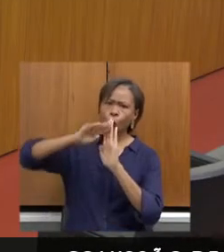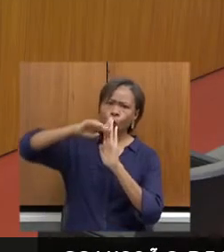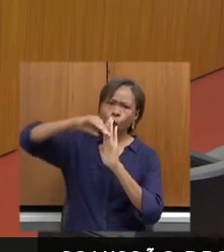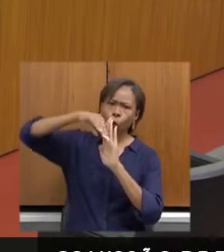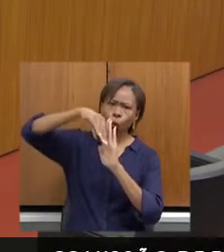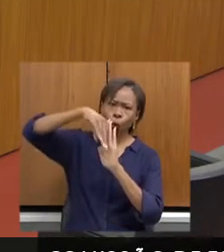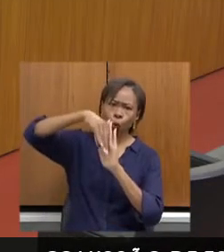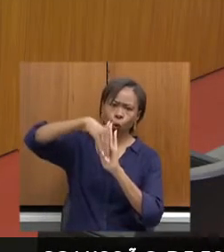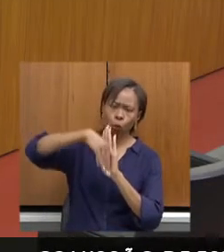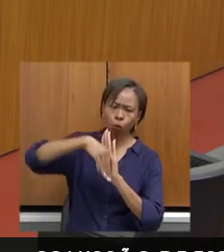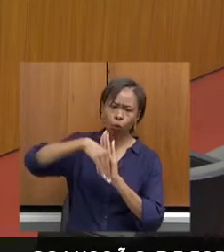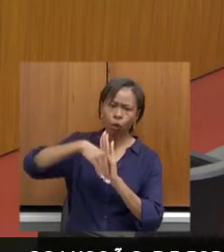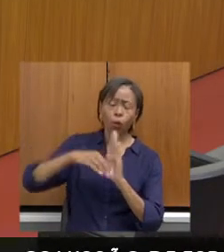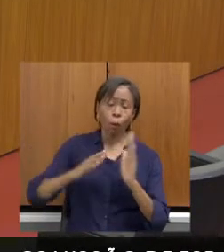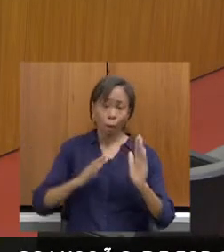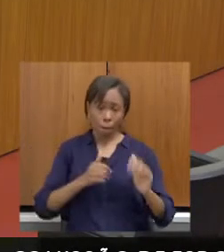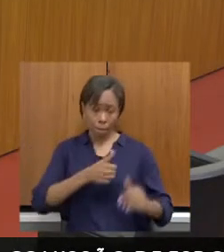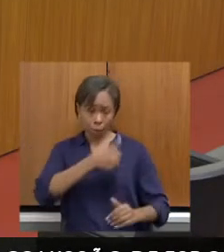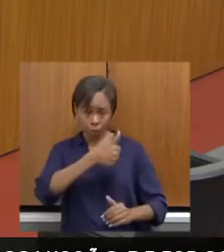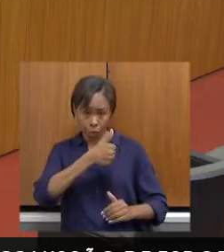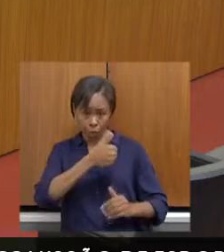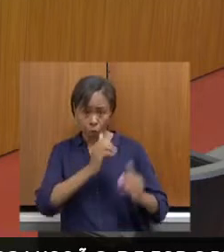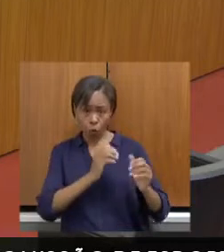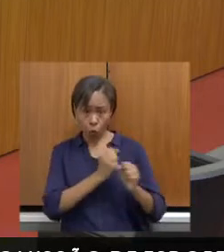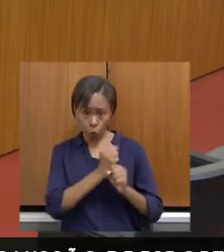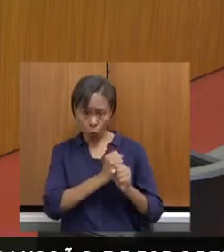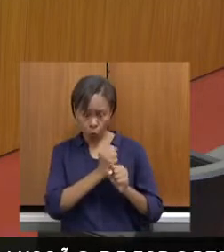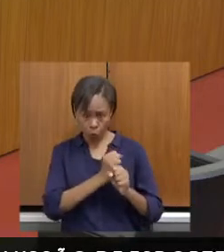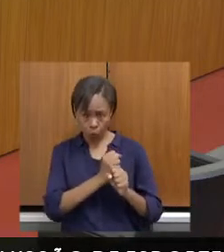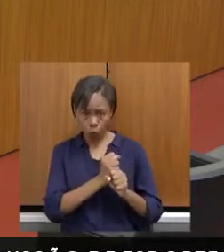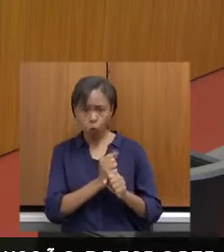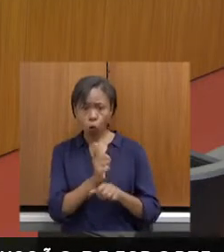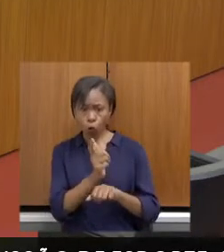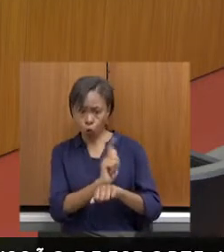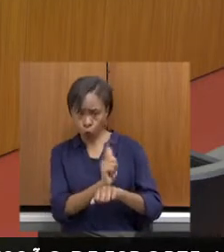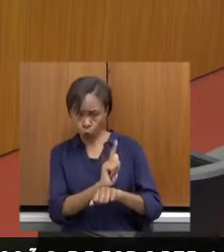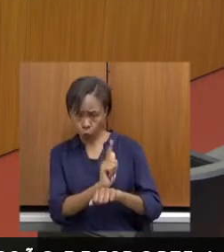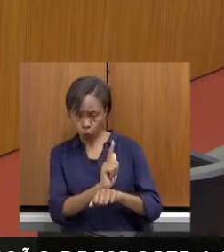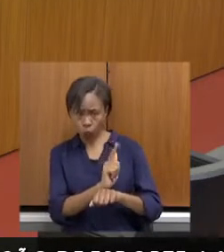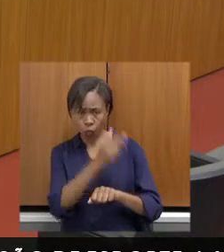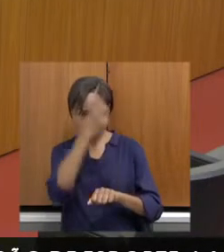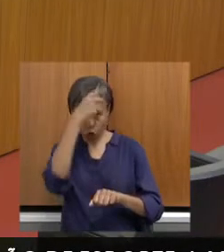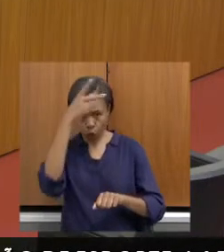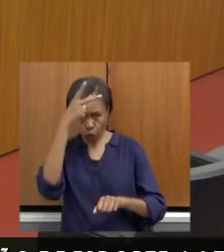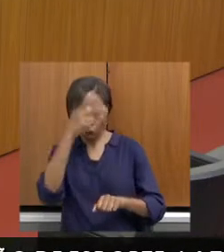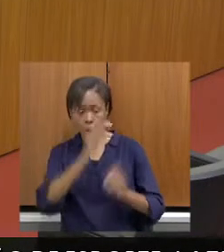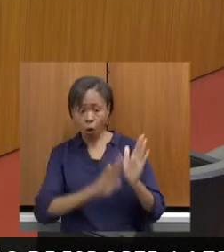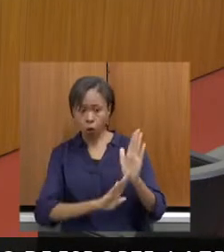ano do gestor municipal, há um acentuado aumento.